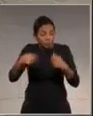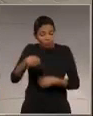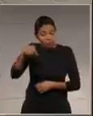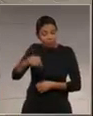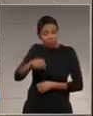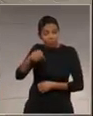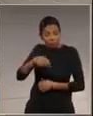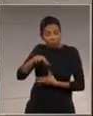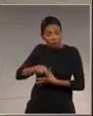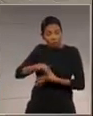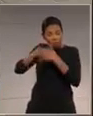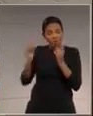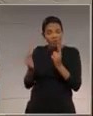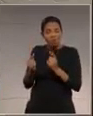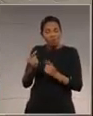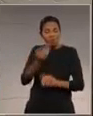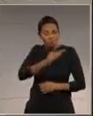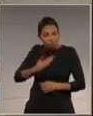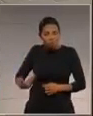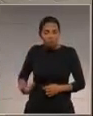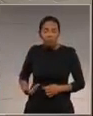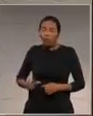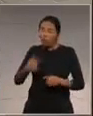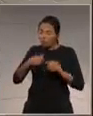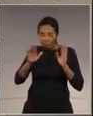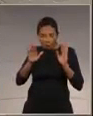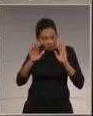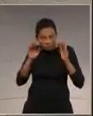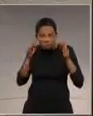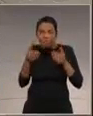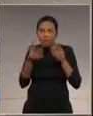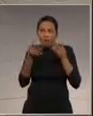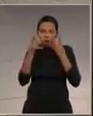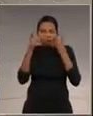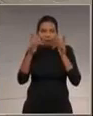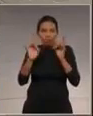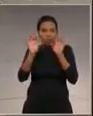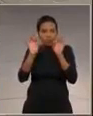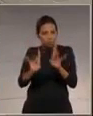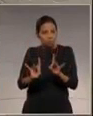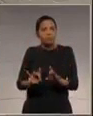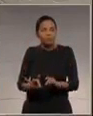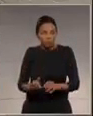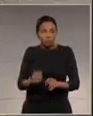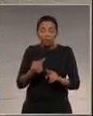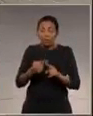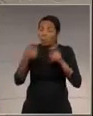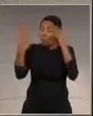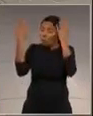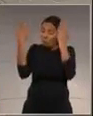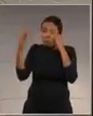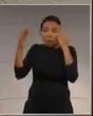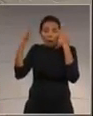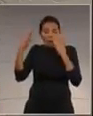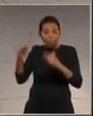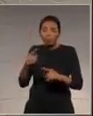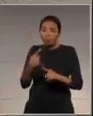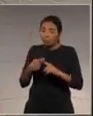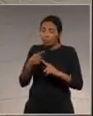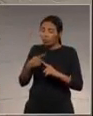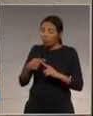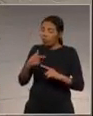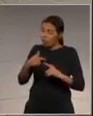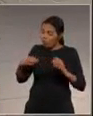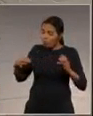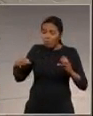toda a atenção especial que o assunto merece. Mas nesse momento, é momento de parabenizar. Eu confesso a vossa excelência que é uma